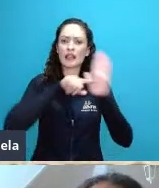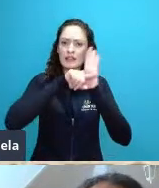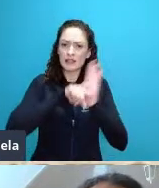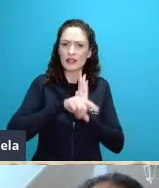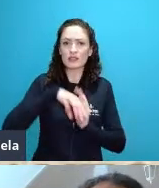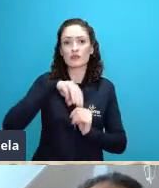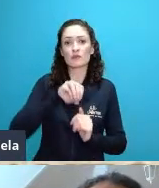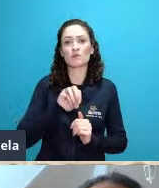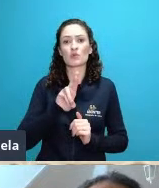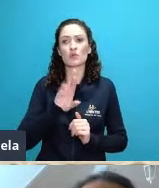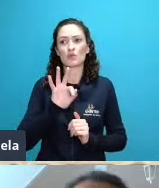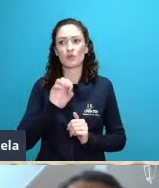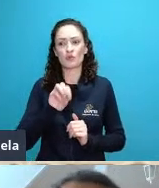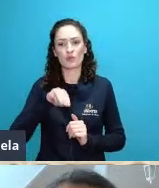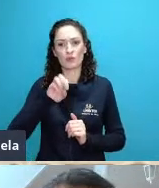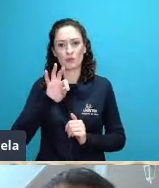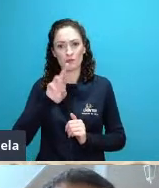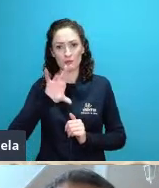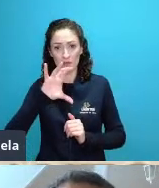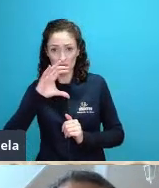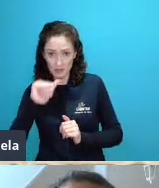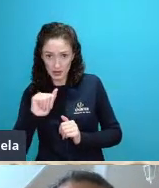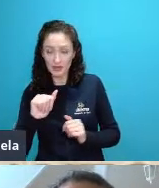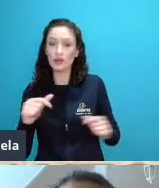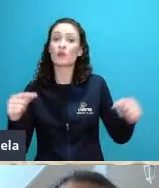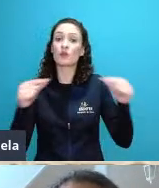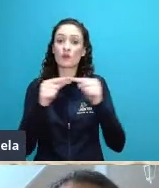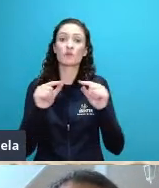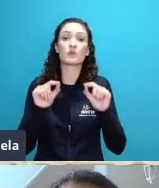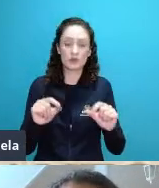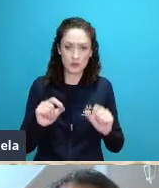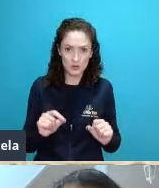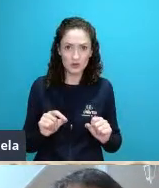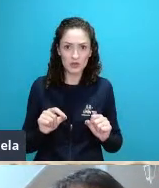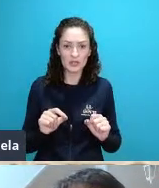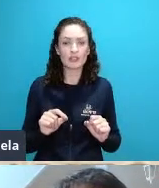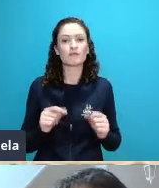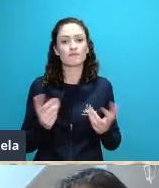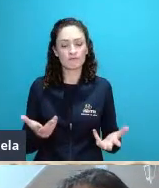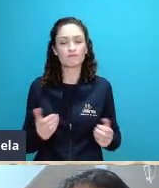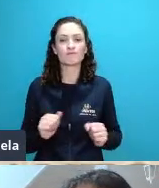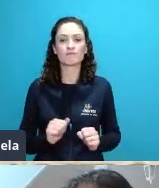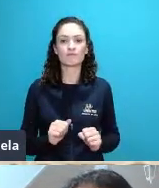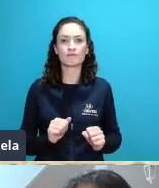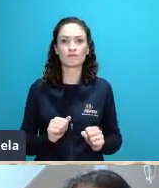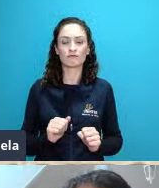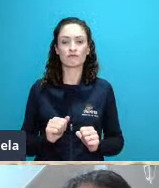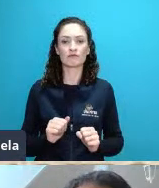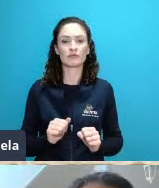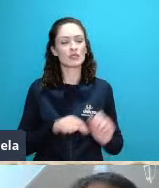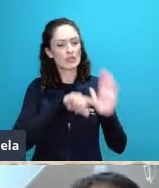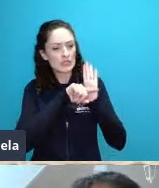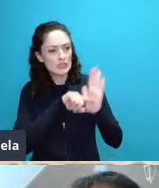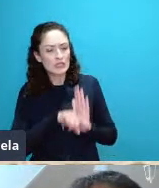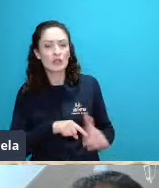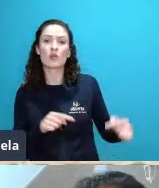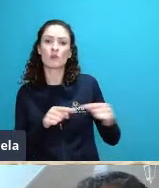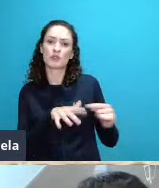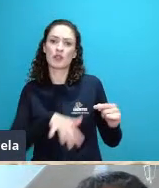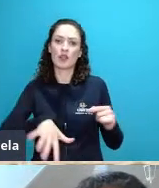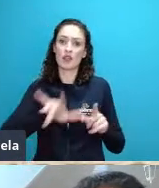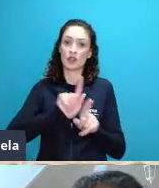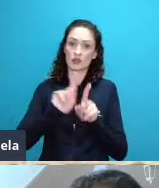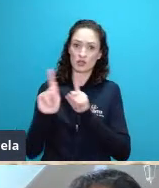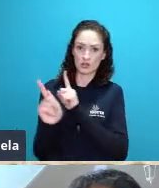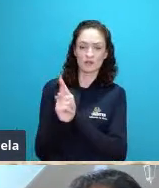foi uma ela é até hoje né muito muito importante na geografia olha